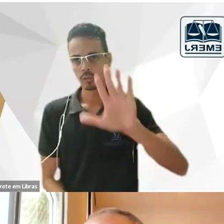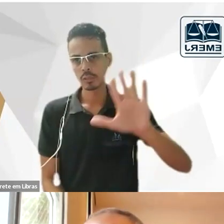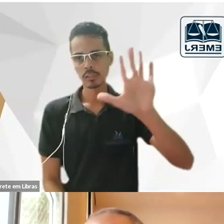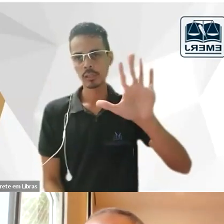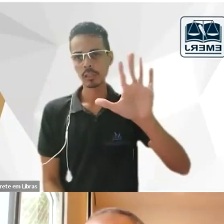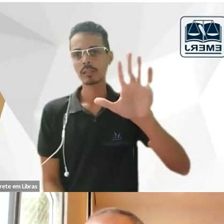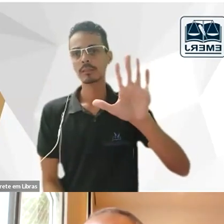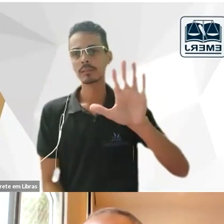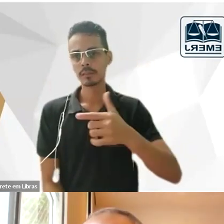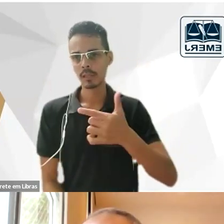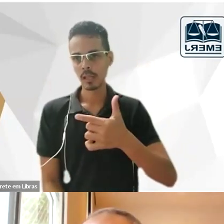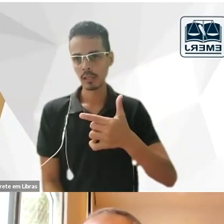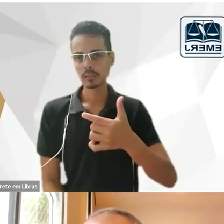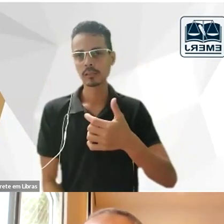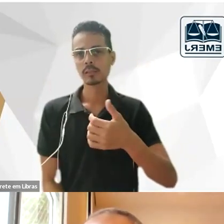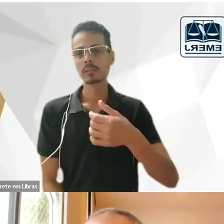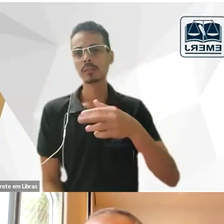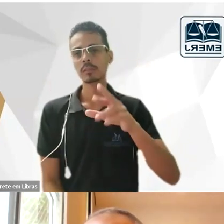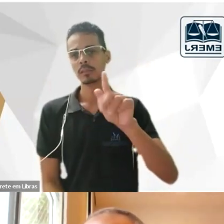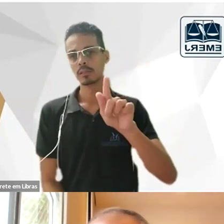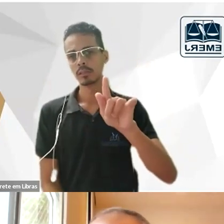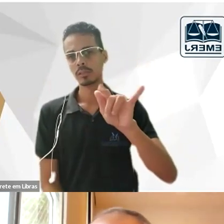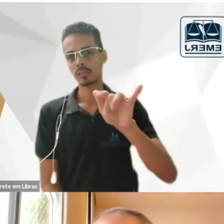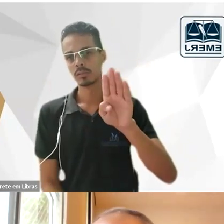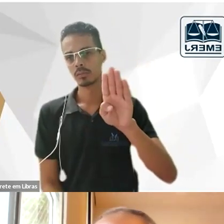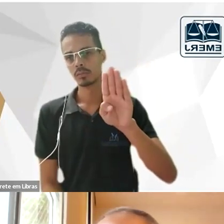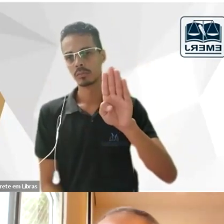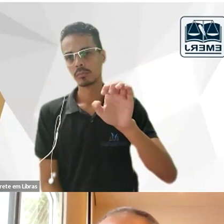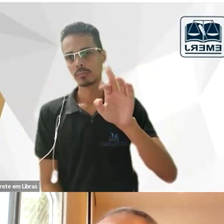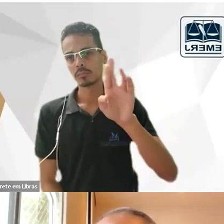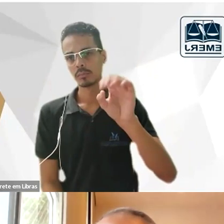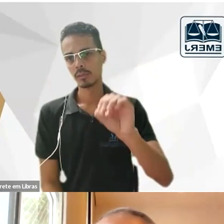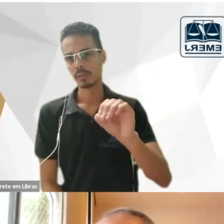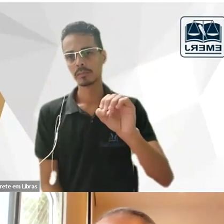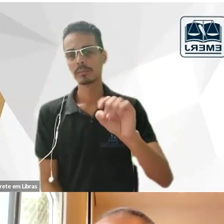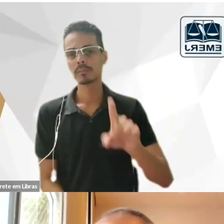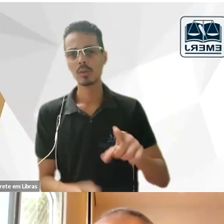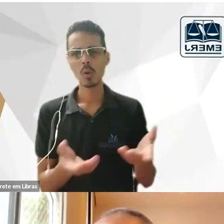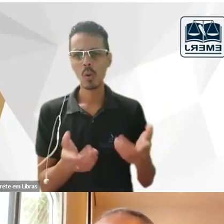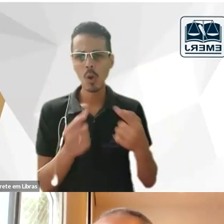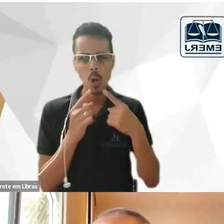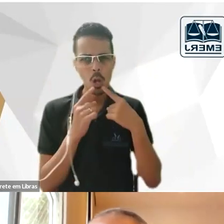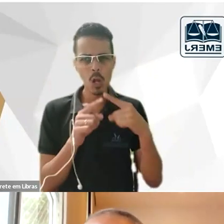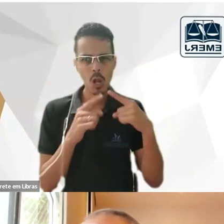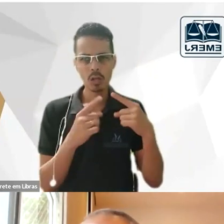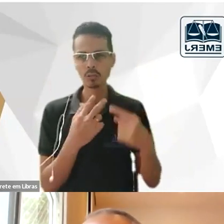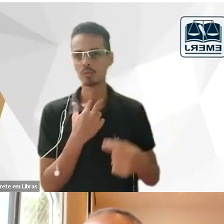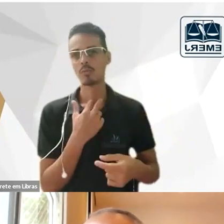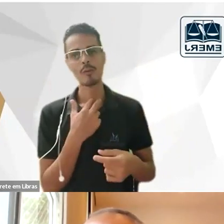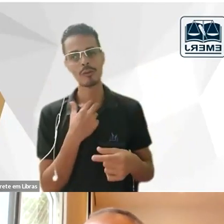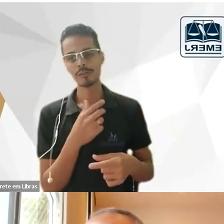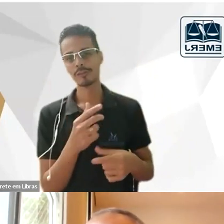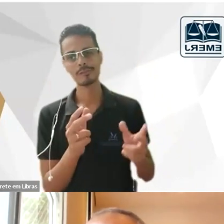escola de Recife através de Gilberto Freire que hoje é super criticado nas universidades não se pode mais falar de Gilberto Freire